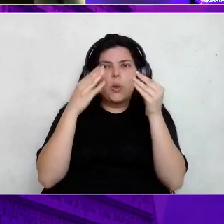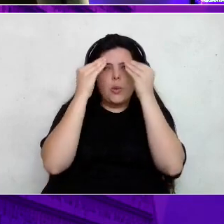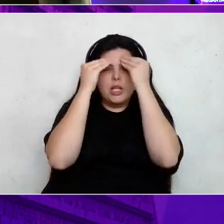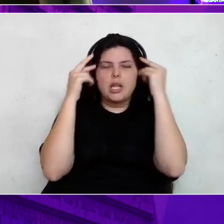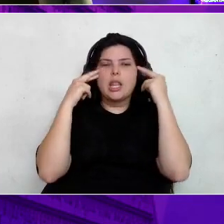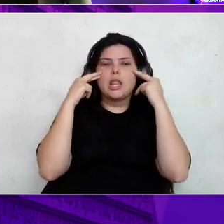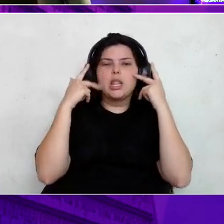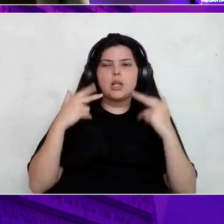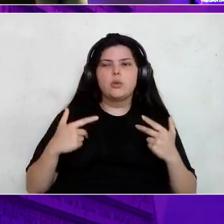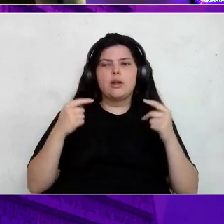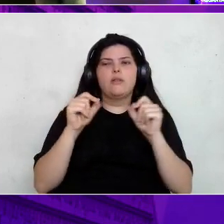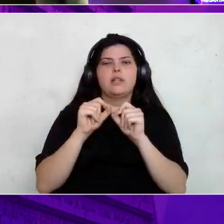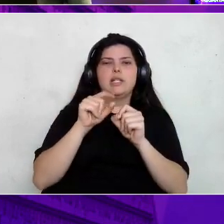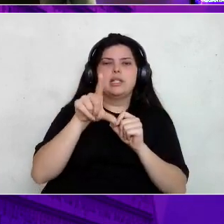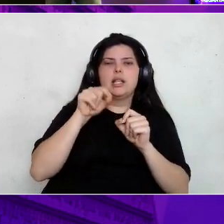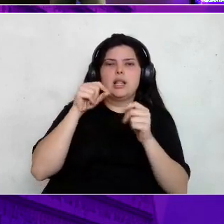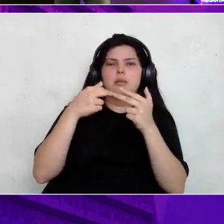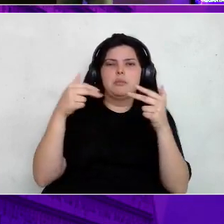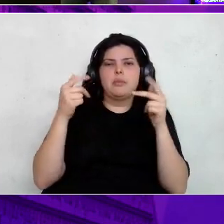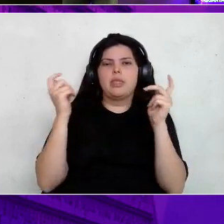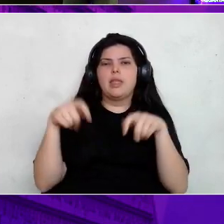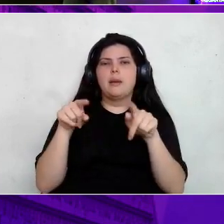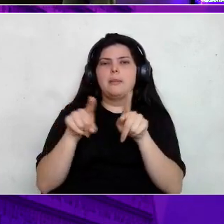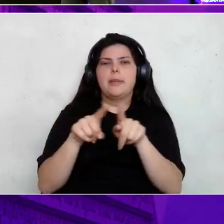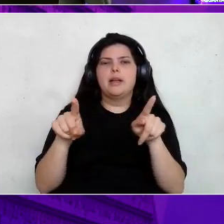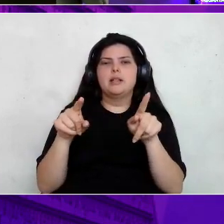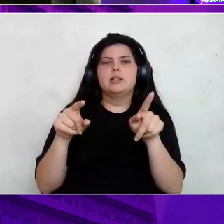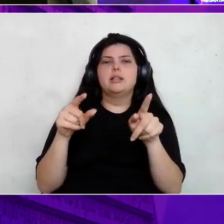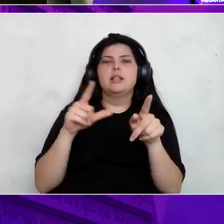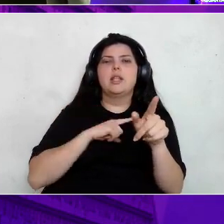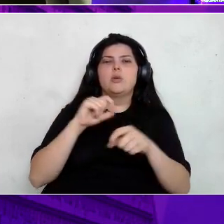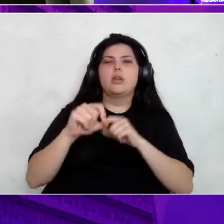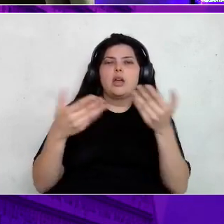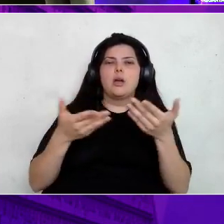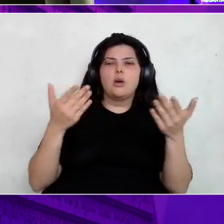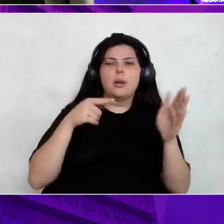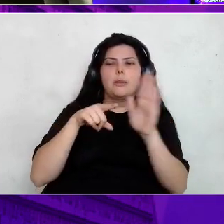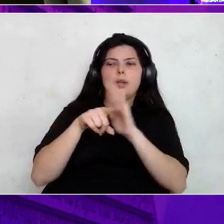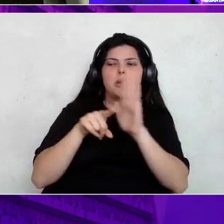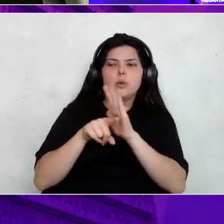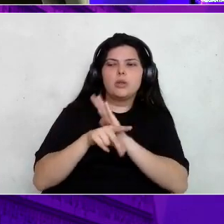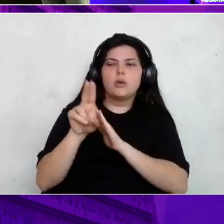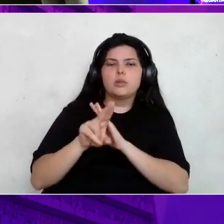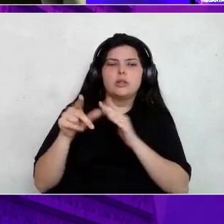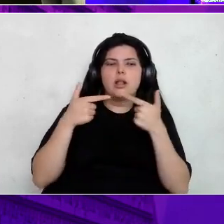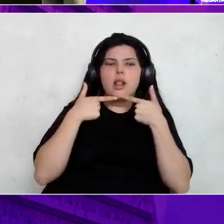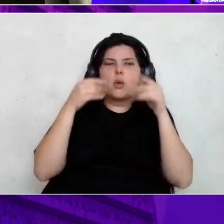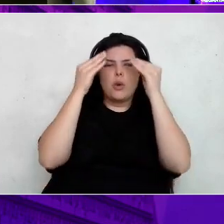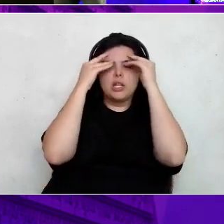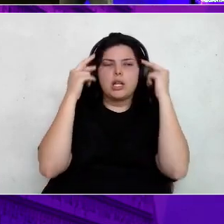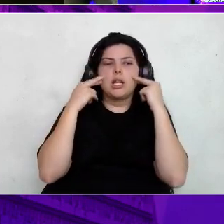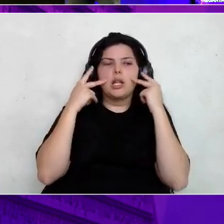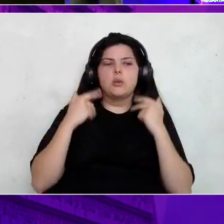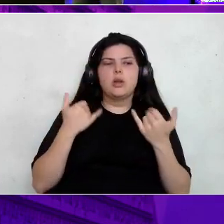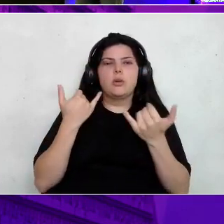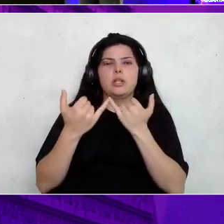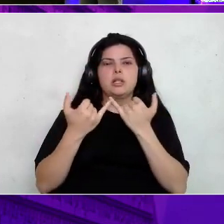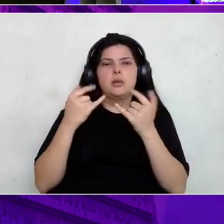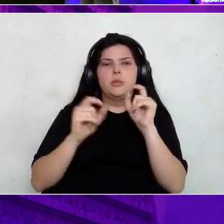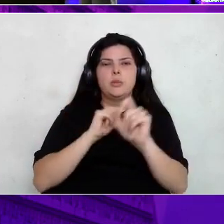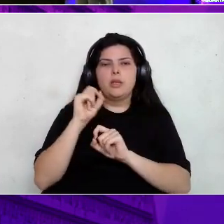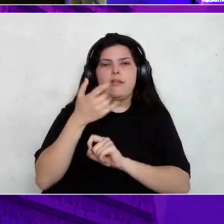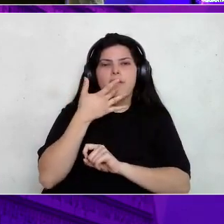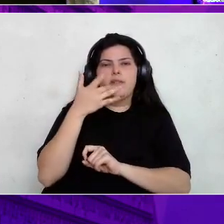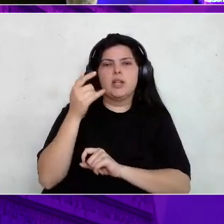select, etc. Mas agora a gente implementou também essa parte de pergunta utilizando linguagem natural. Vou dar um exemplo para vocês. Fica mais prático para a gente entender.